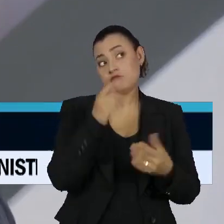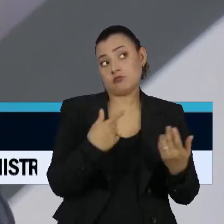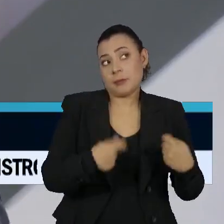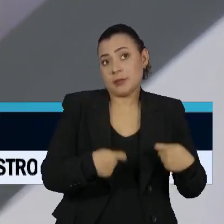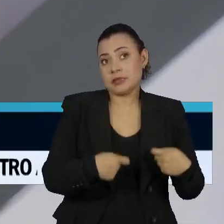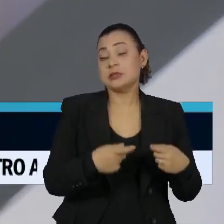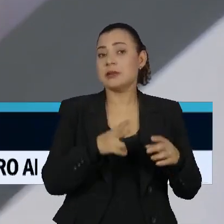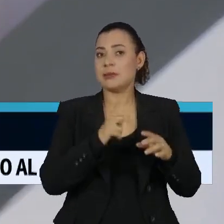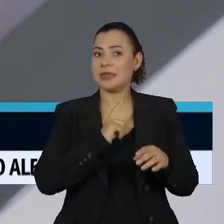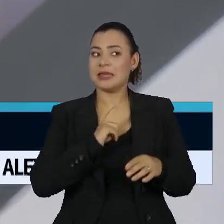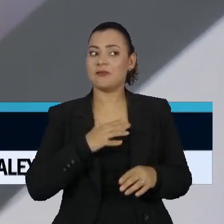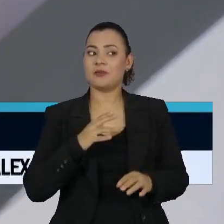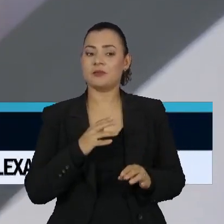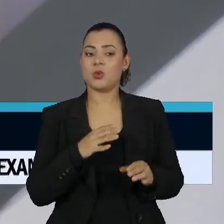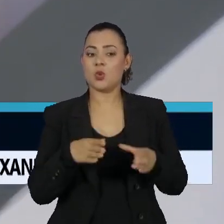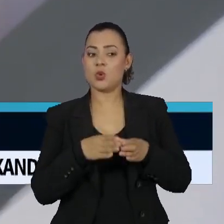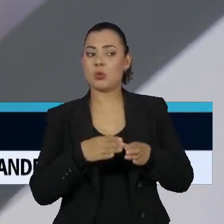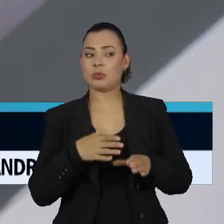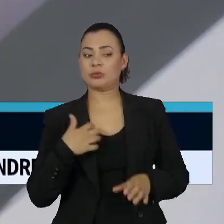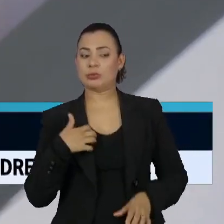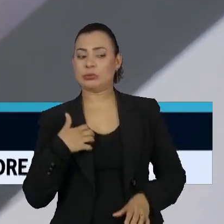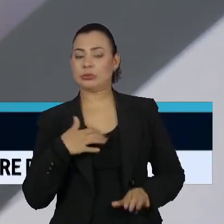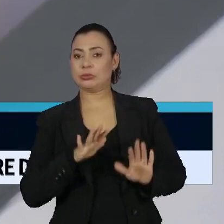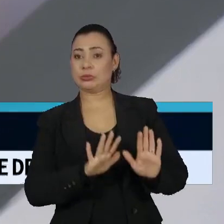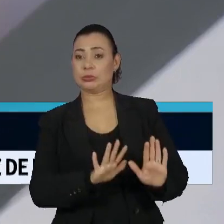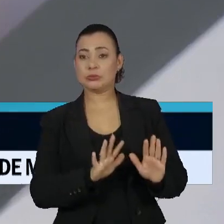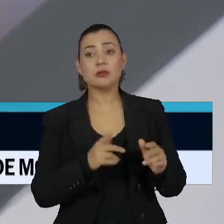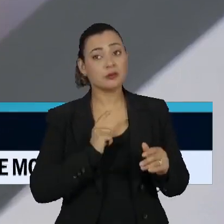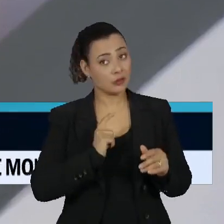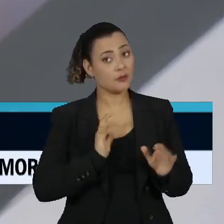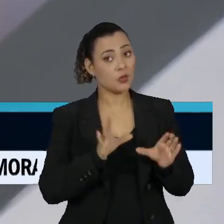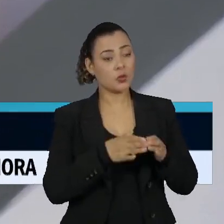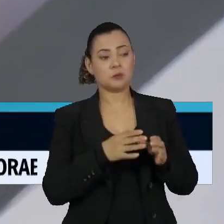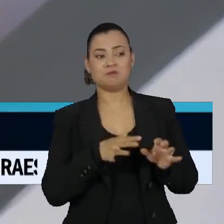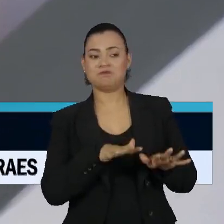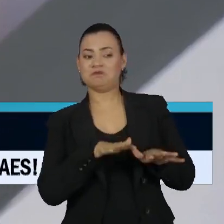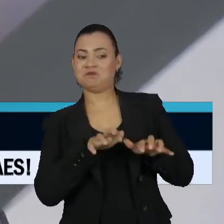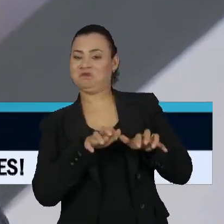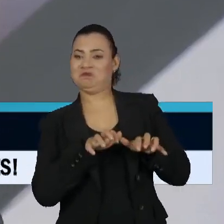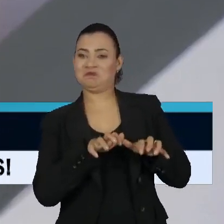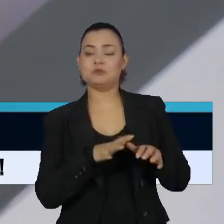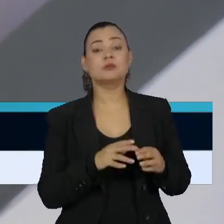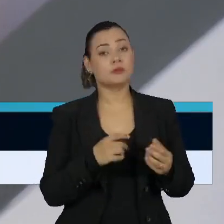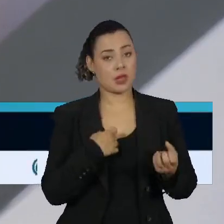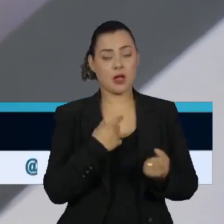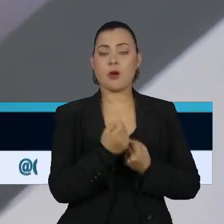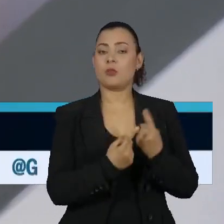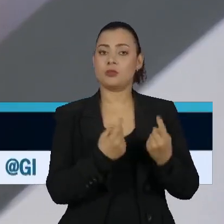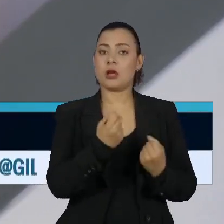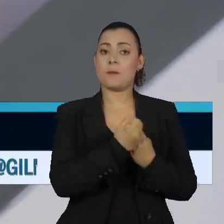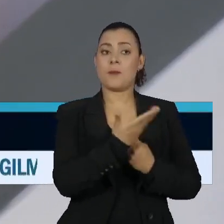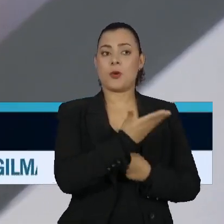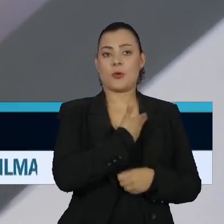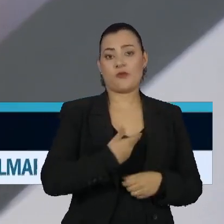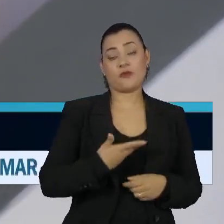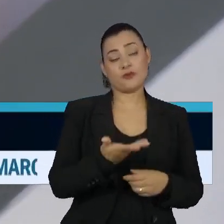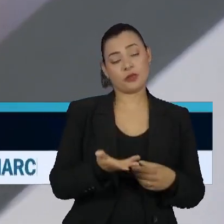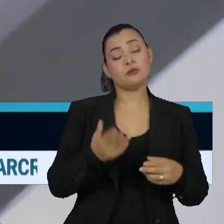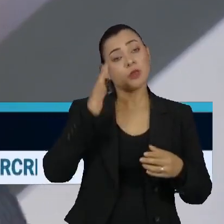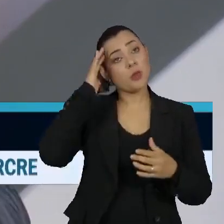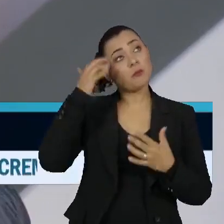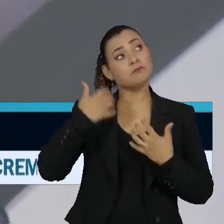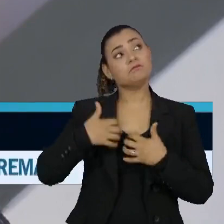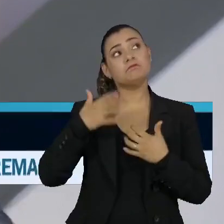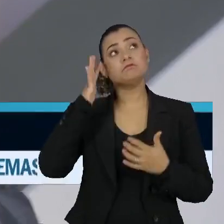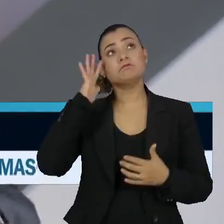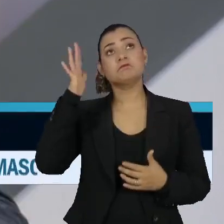causou aí, talvez, algum tipo de estranhamento e um tipo de aversão para muitos que apoiam o governo. Então, eu penso